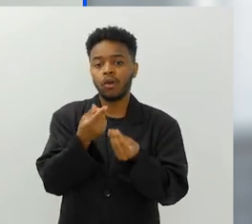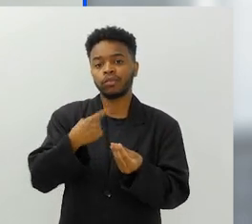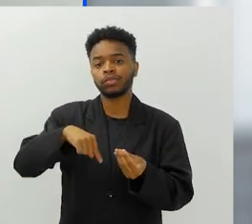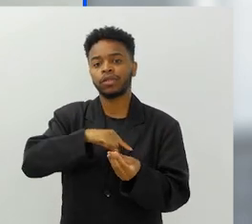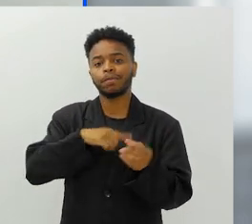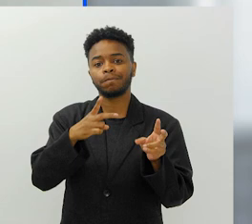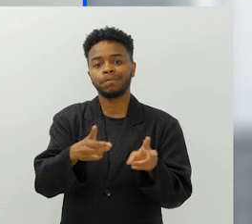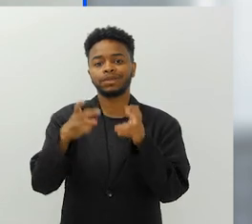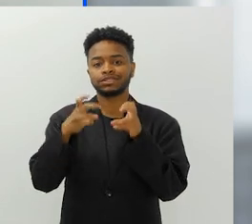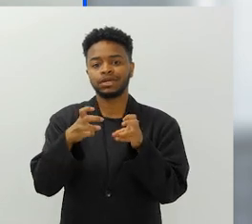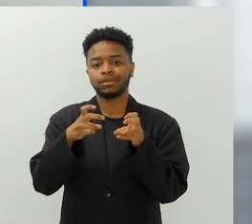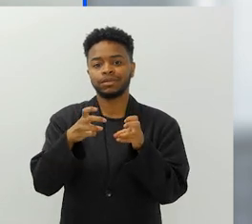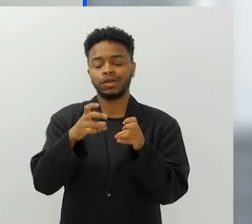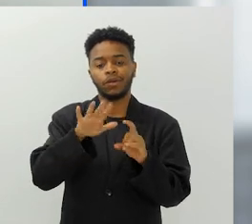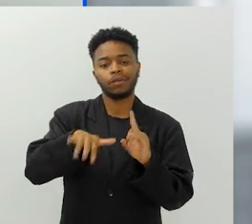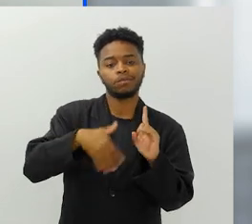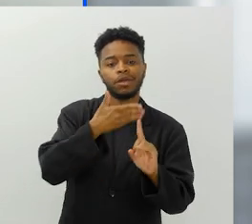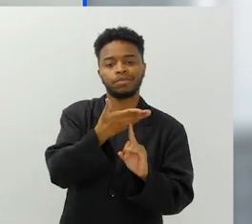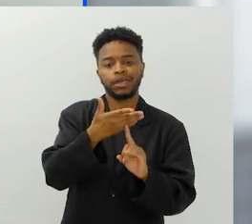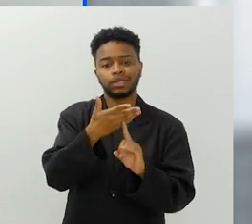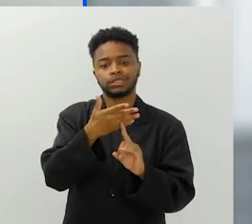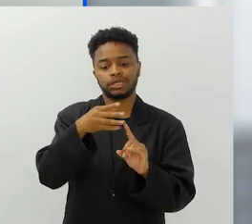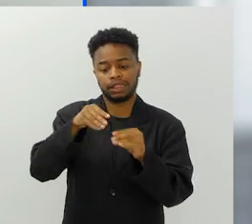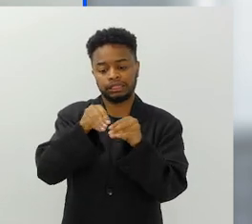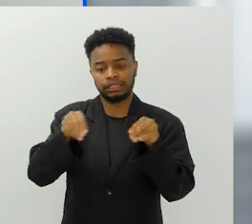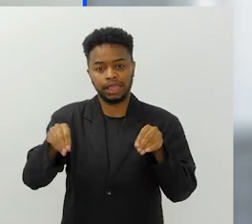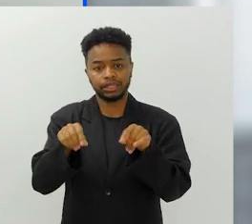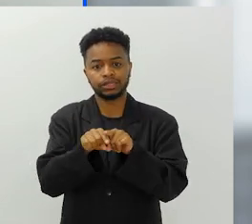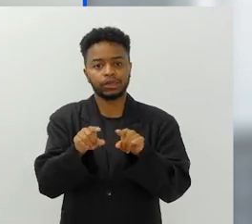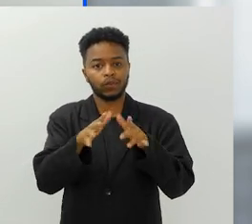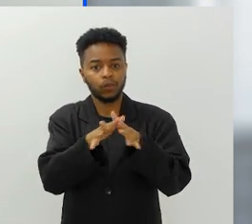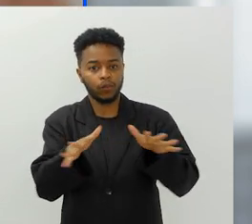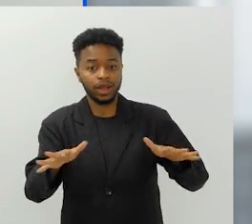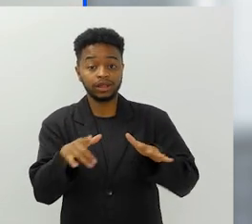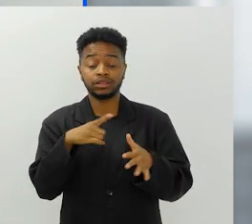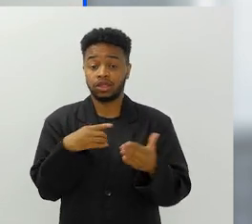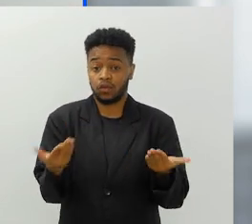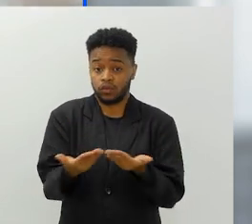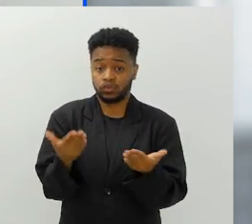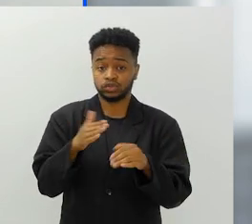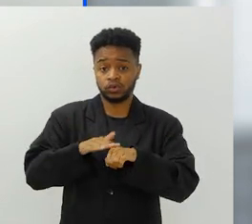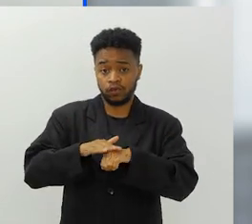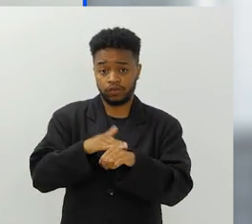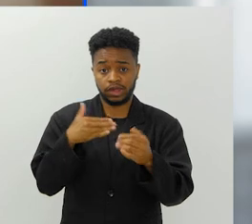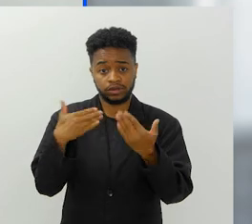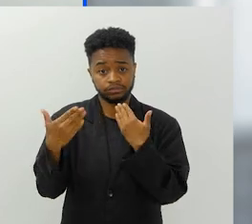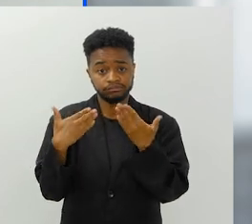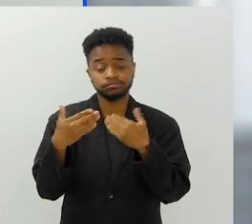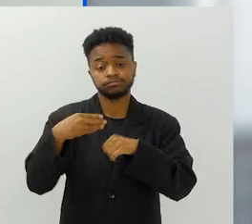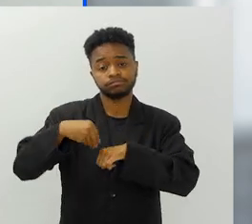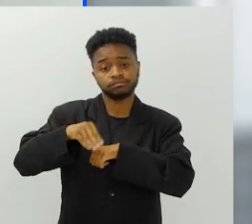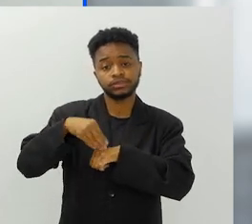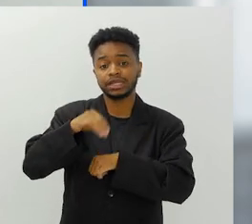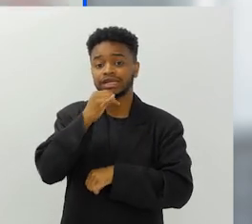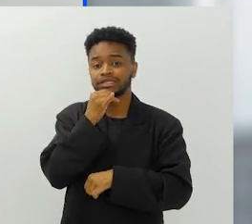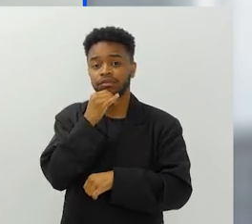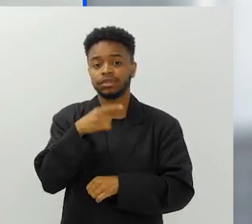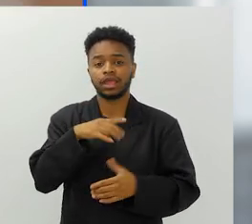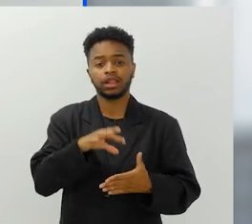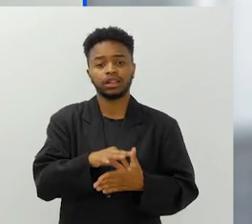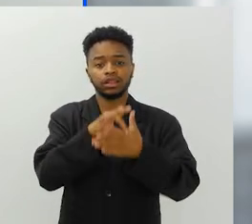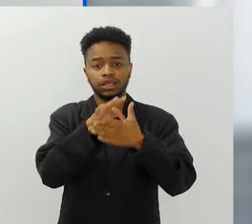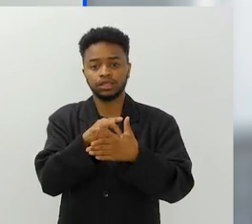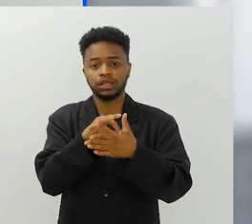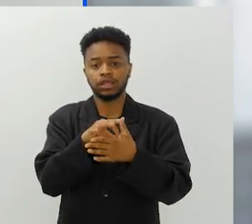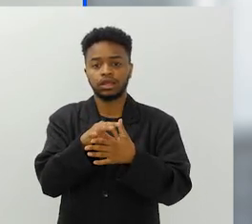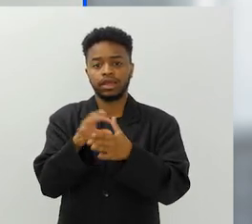que a gente está encarando o meio ambiente terrestre e o meio ambiente marinho. A gente vê, por exemplo, em conversas que estão rolando hoje, nas notícias, por exemplo,